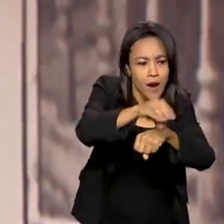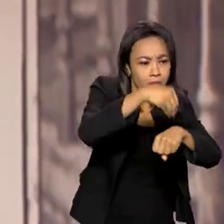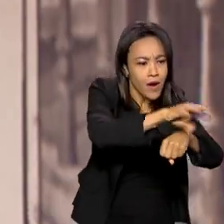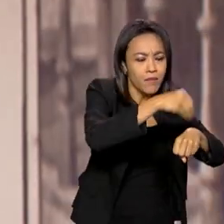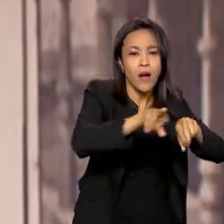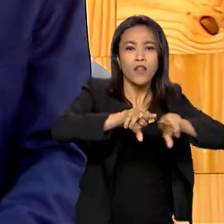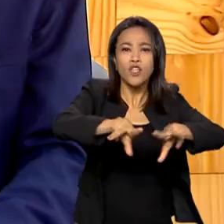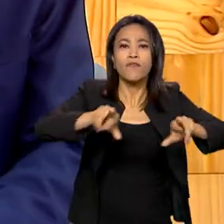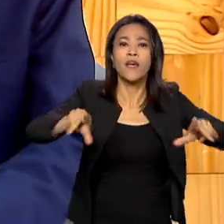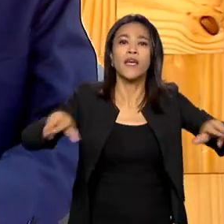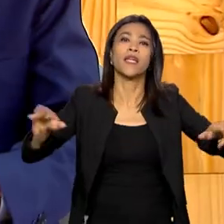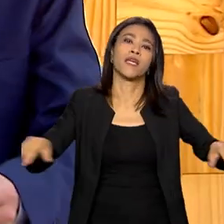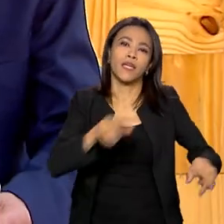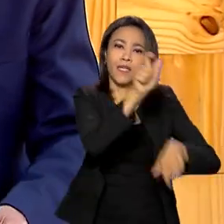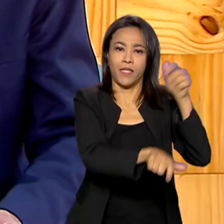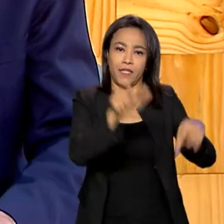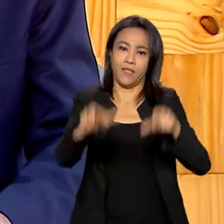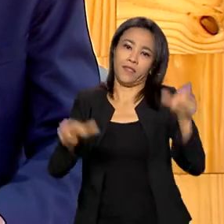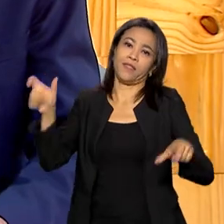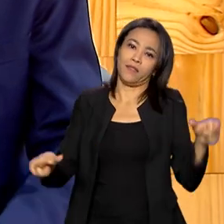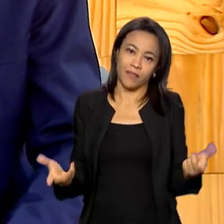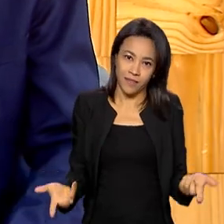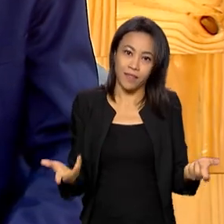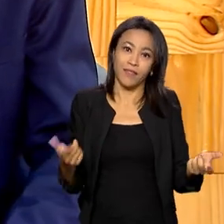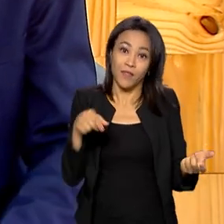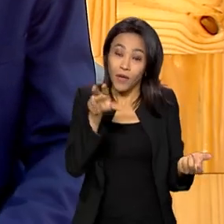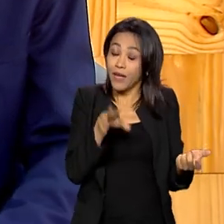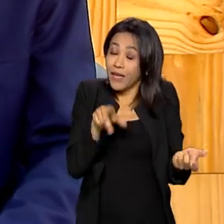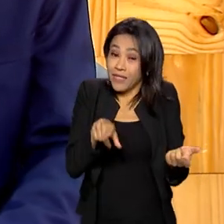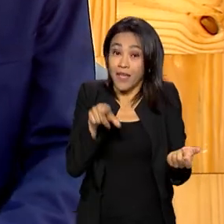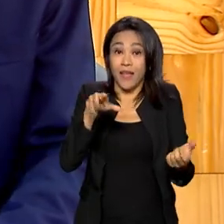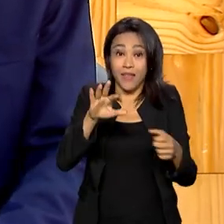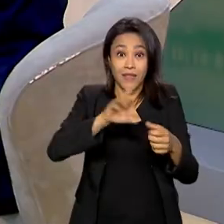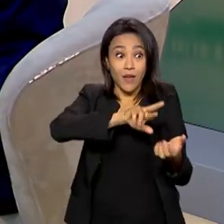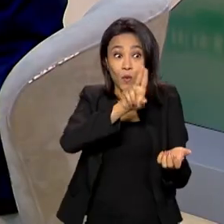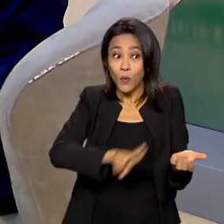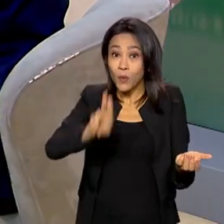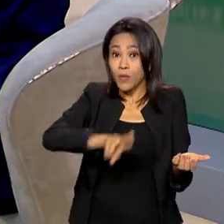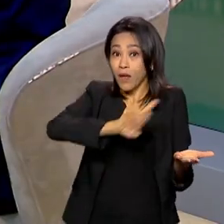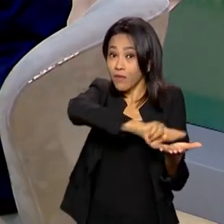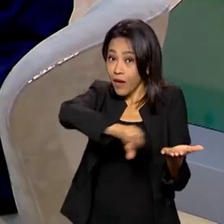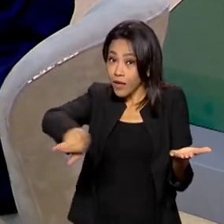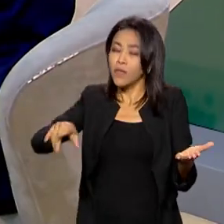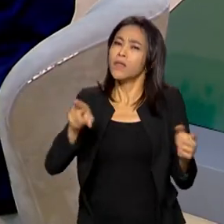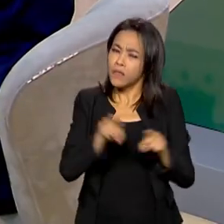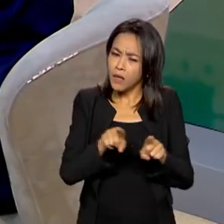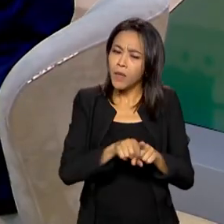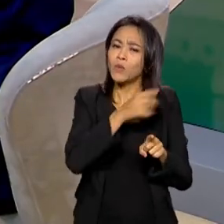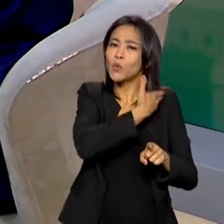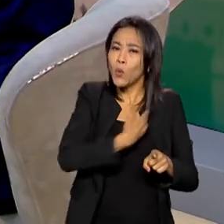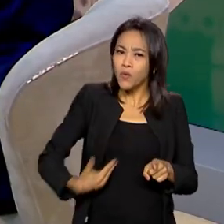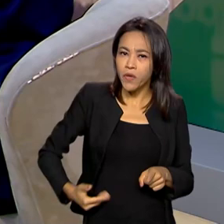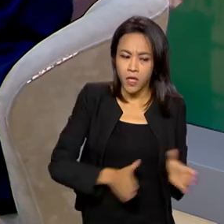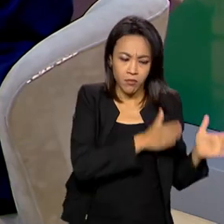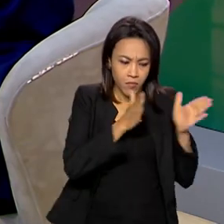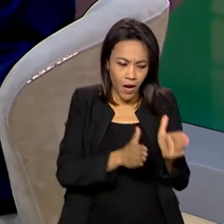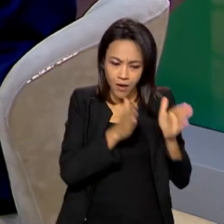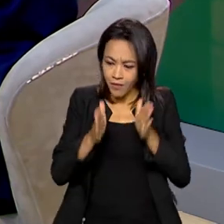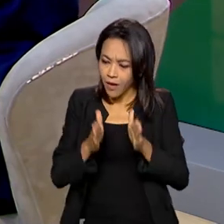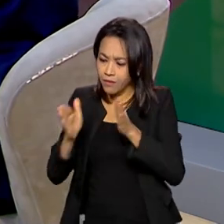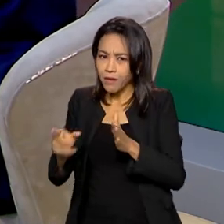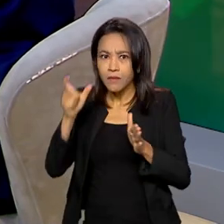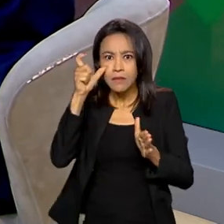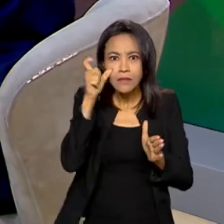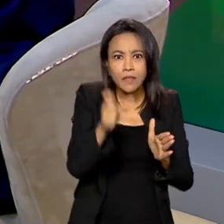essa flexibilidade, esse caráter multiuso do rádio. Os governos também passaram a se interessar bastante pela